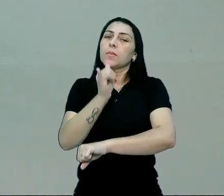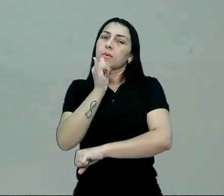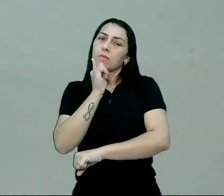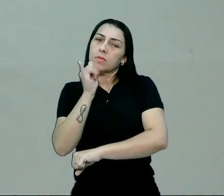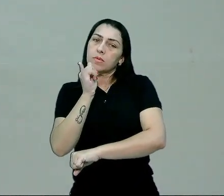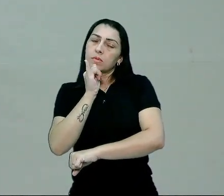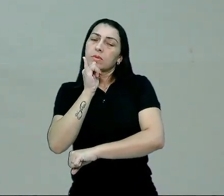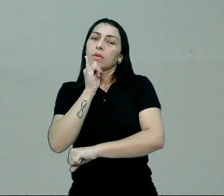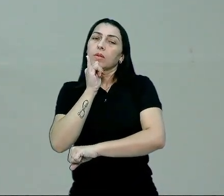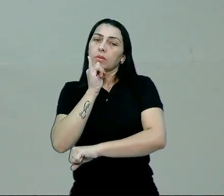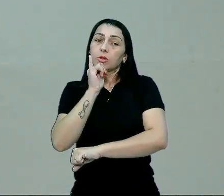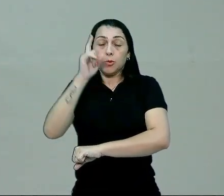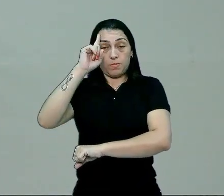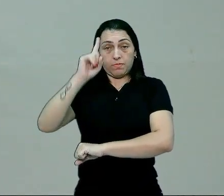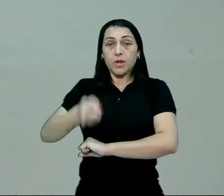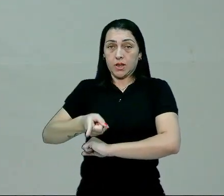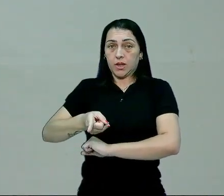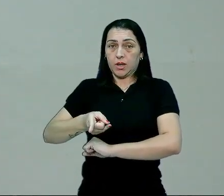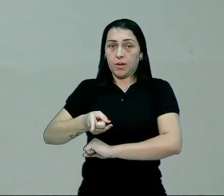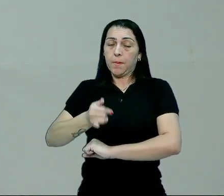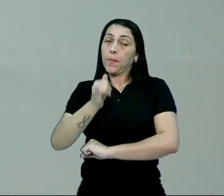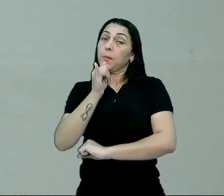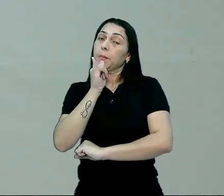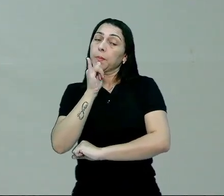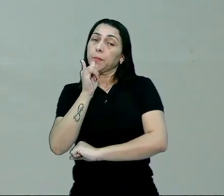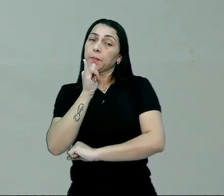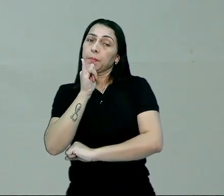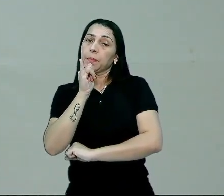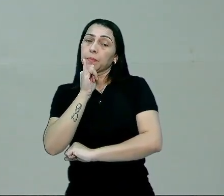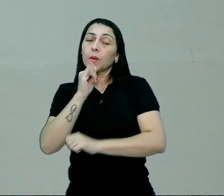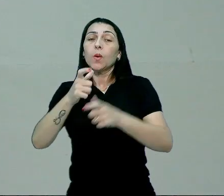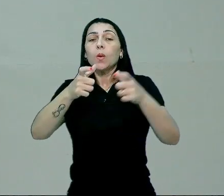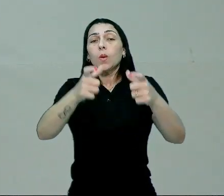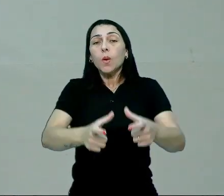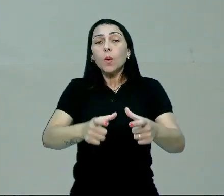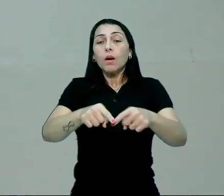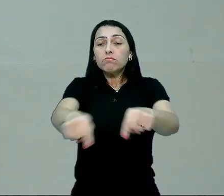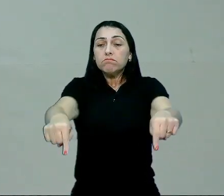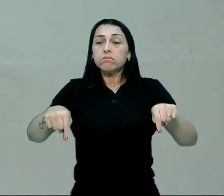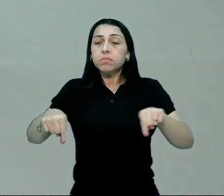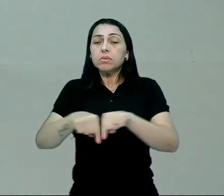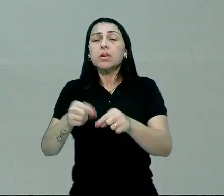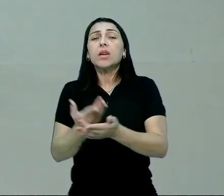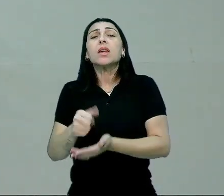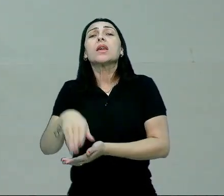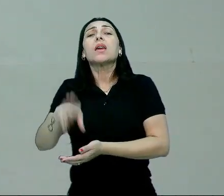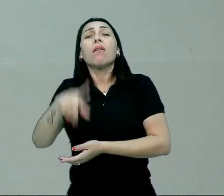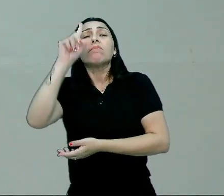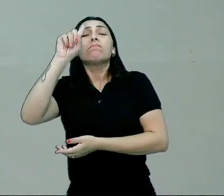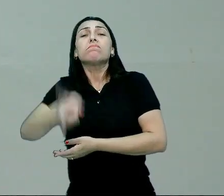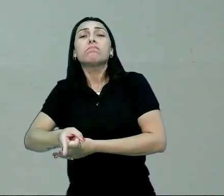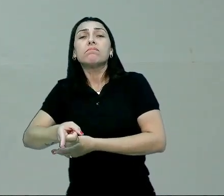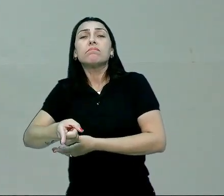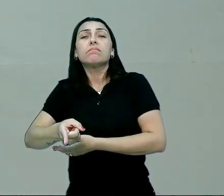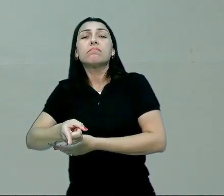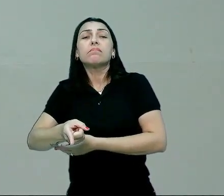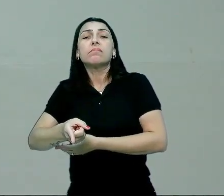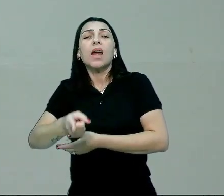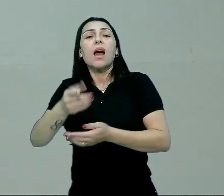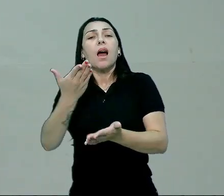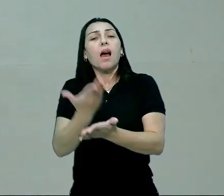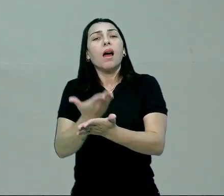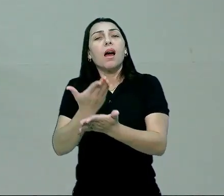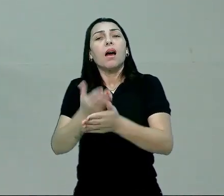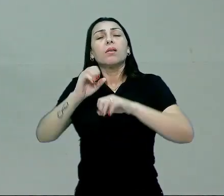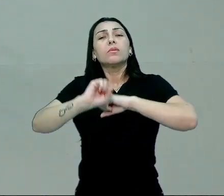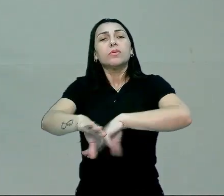está na posição de mando? Por exemplo, o ambiente da sala de aula. Quem é a autoridade? A aula